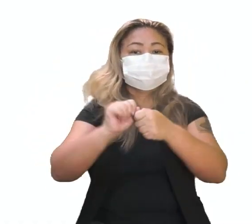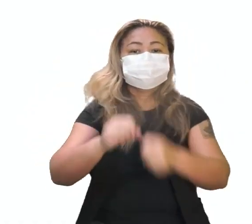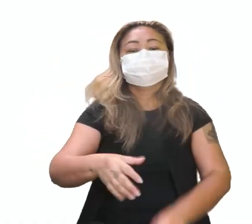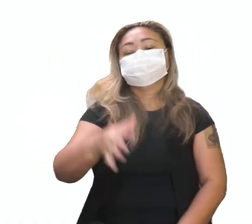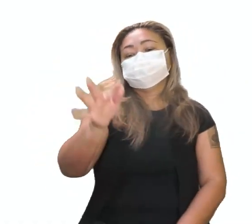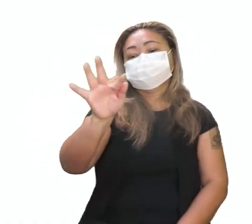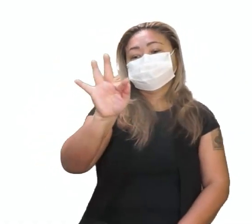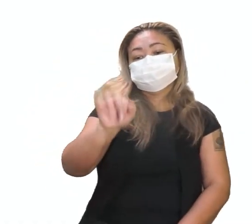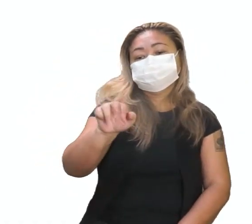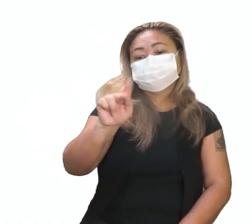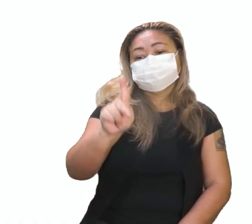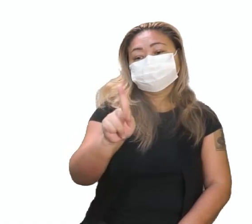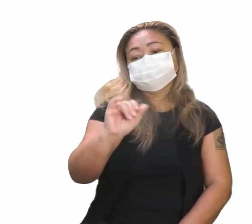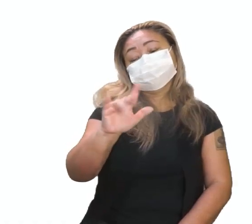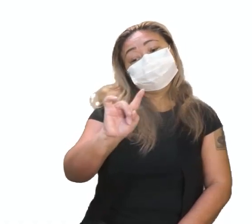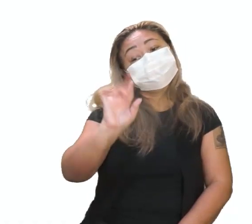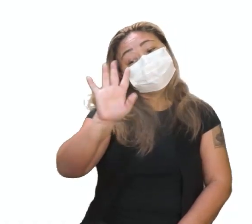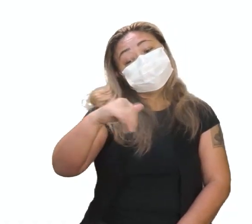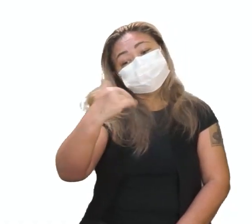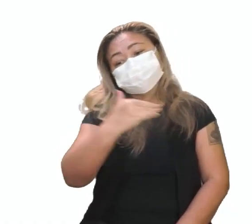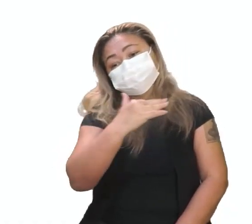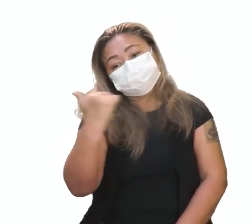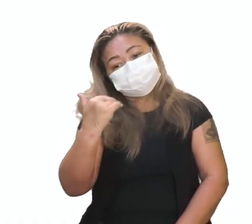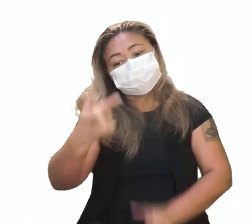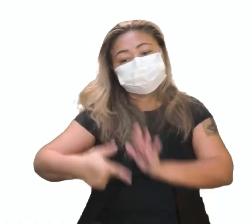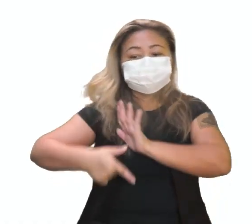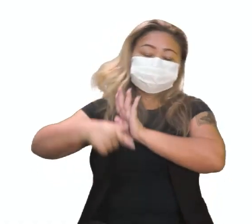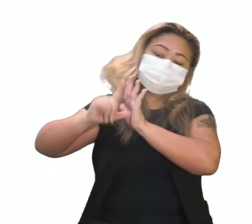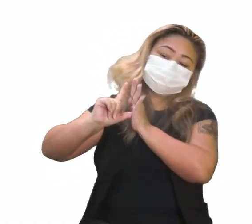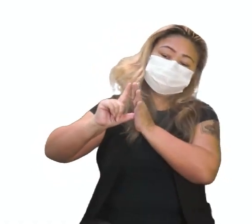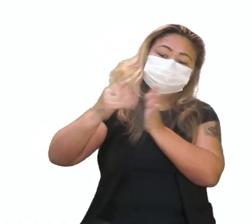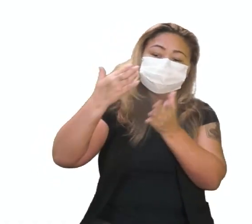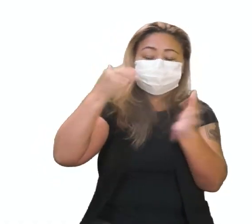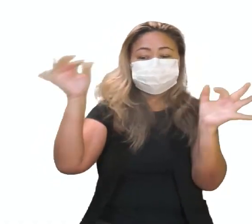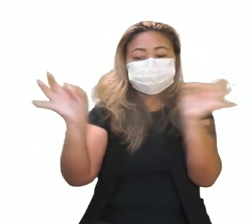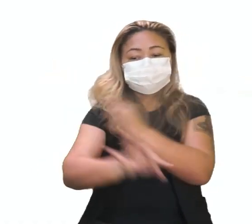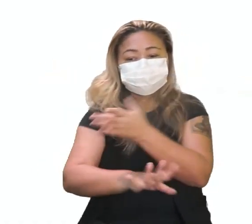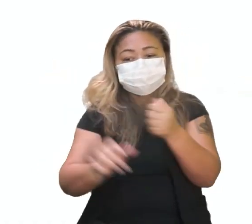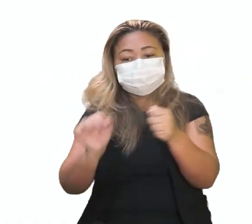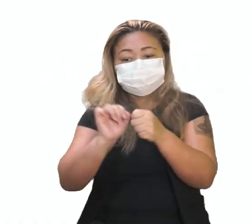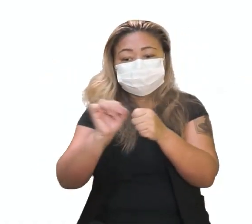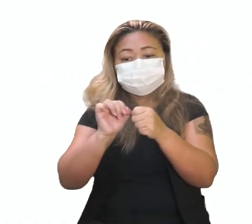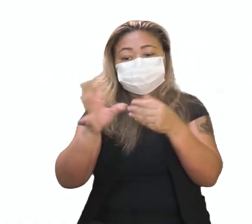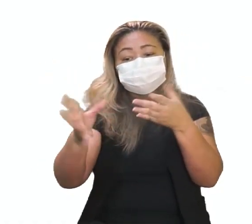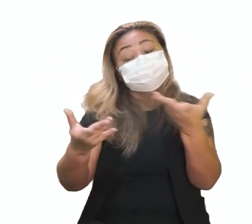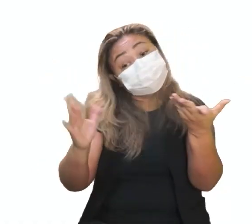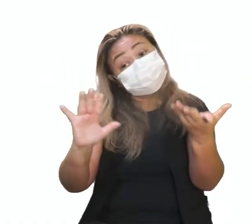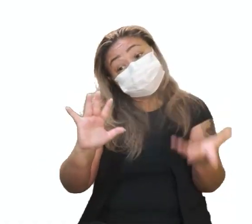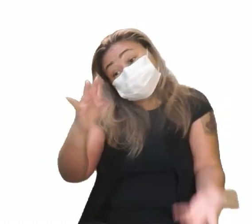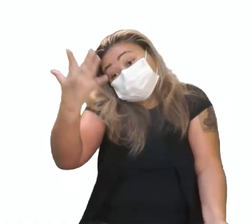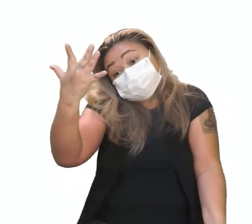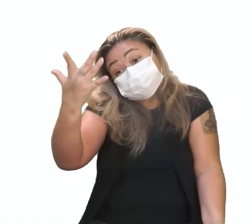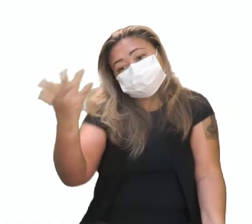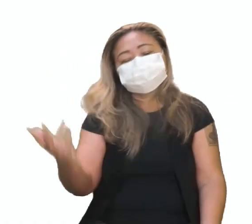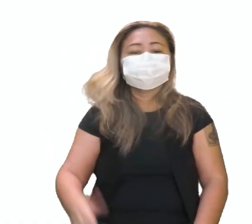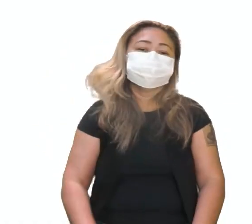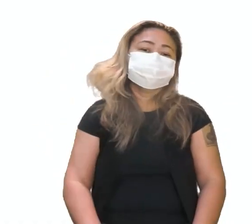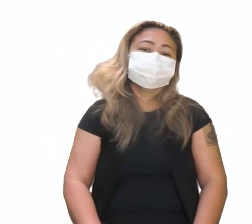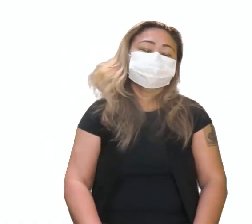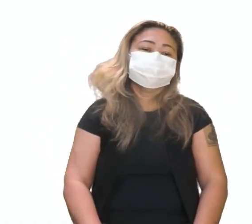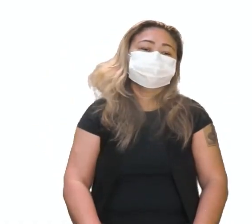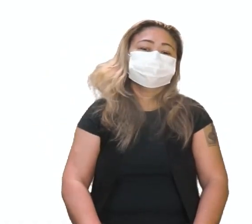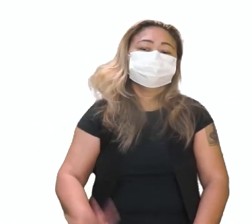Franklin, tá? Que, infelizmente, bateu as botas antes de concluir o seu trabalho. Acontece. Fatalidades.